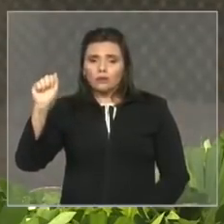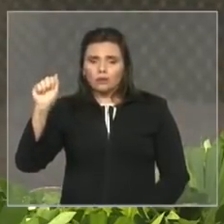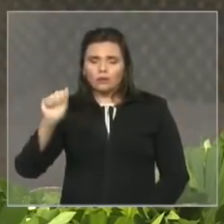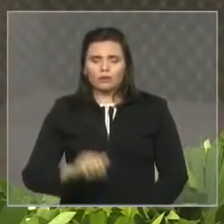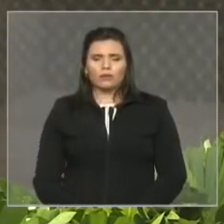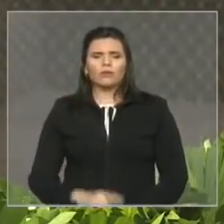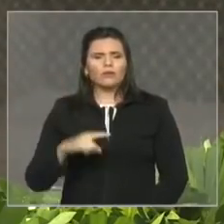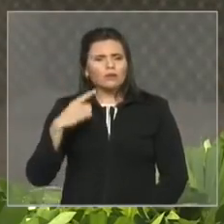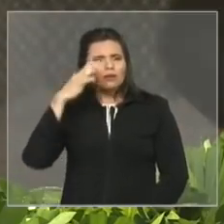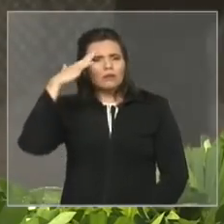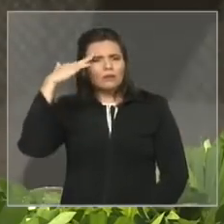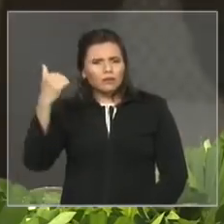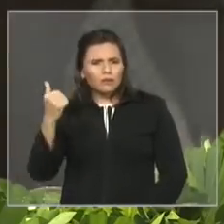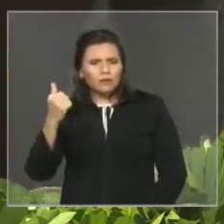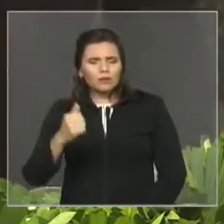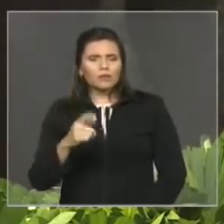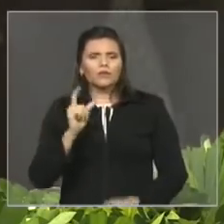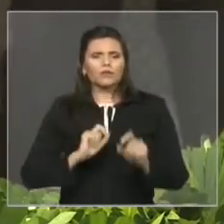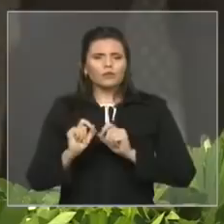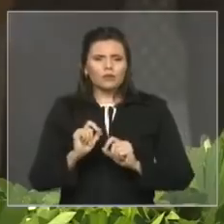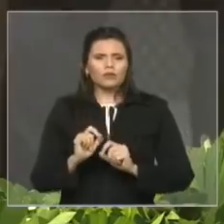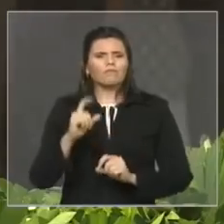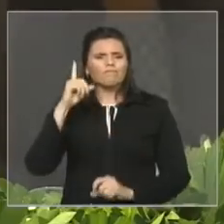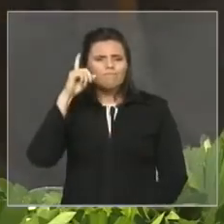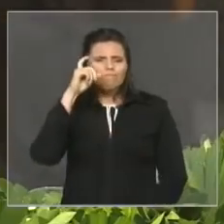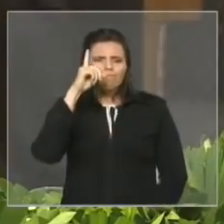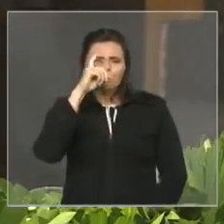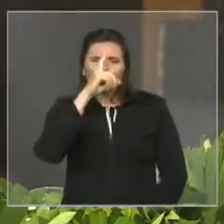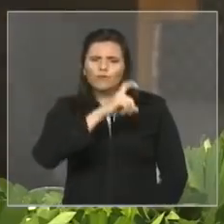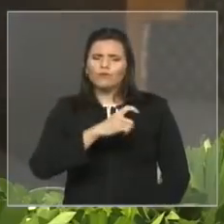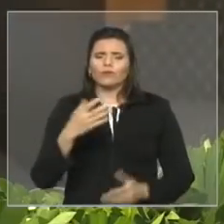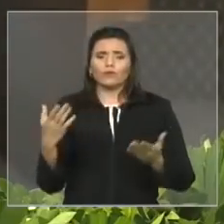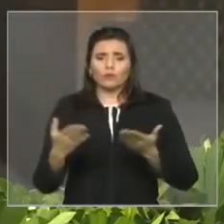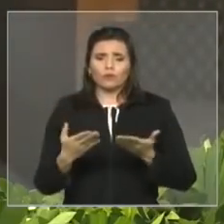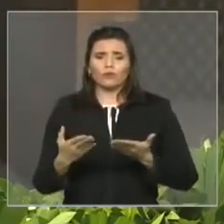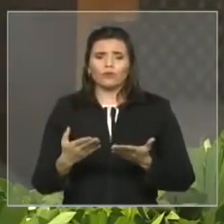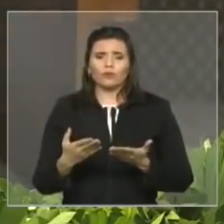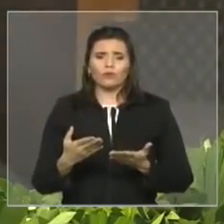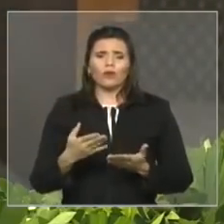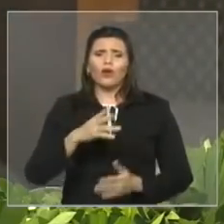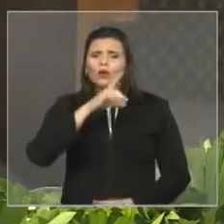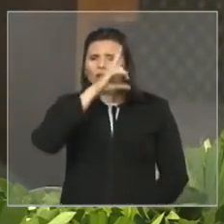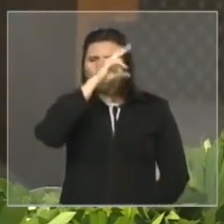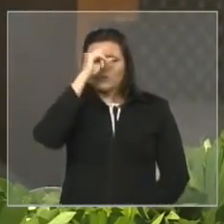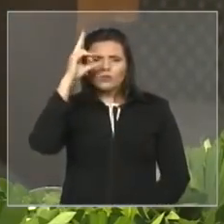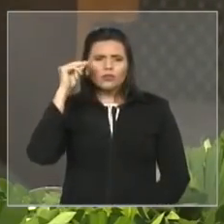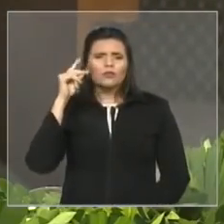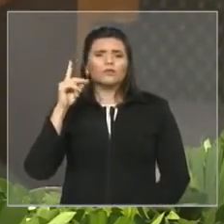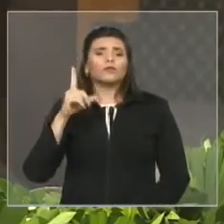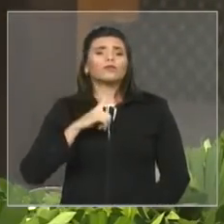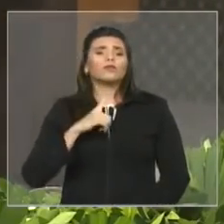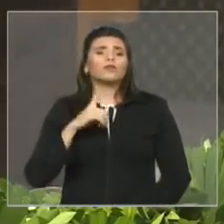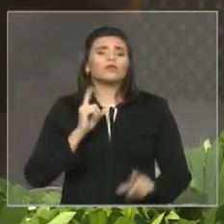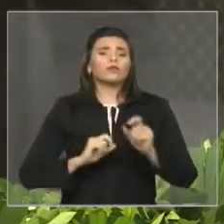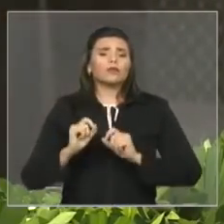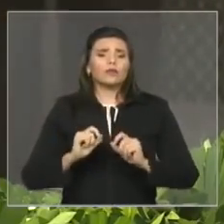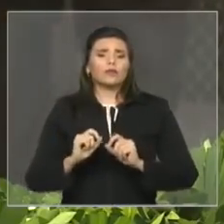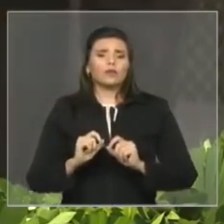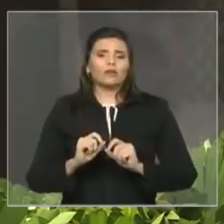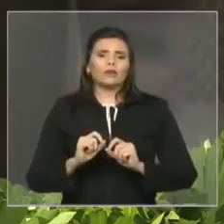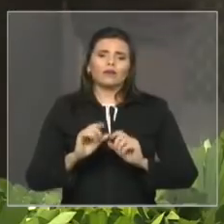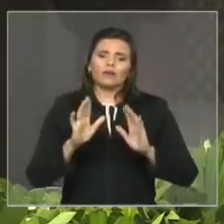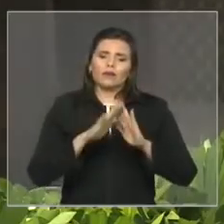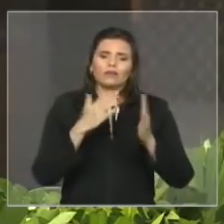sabemos a dificuldade que é hoje para os municípios garantir o funcionamento das